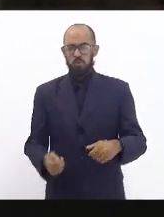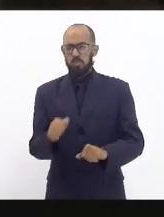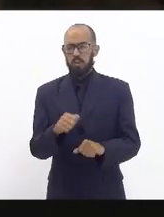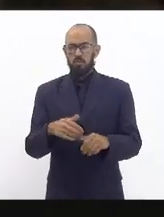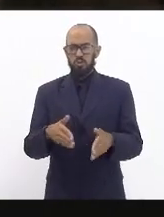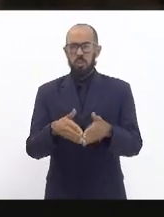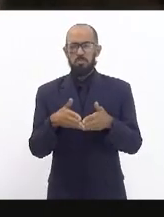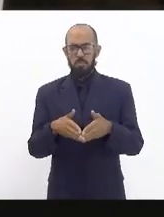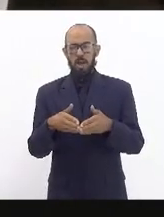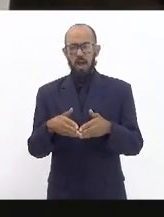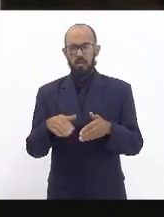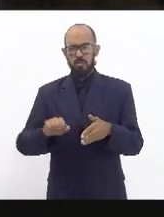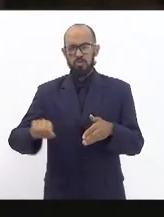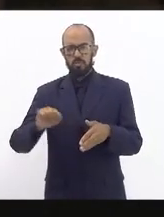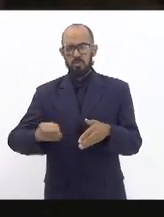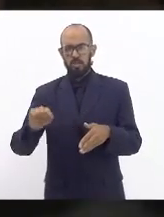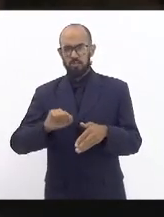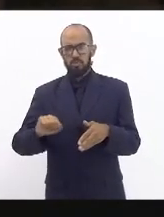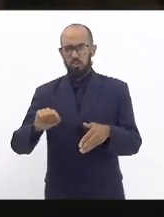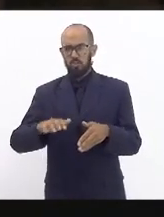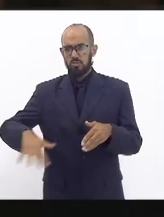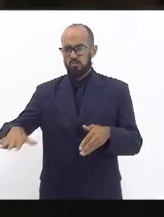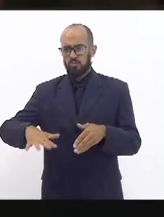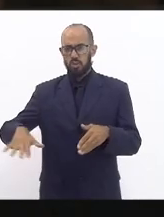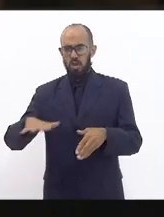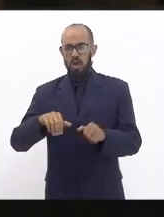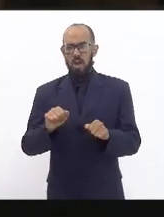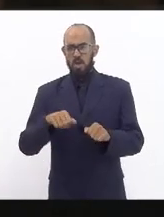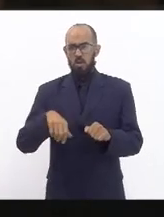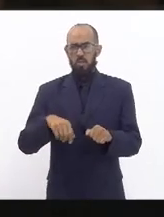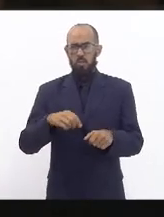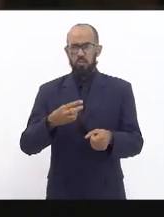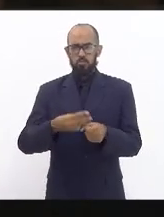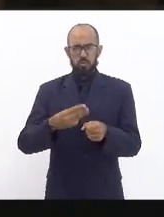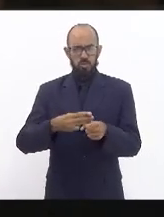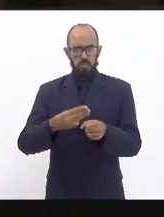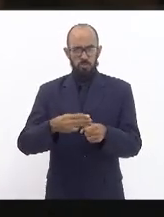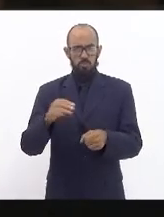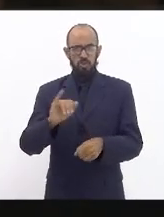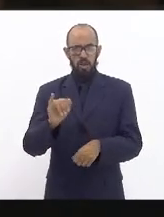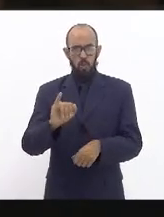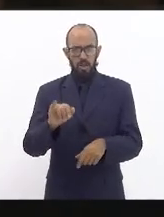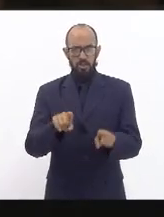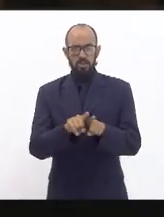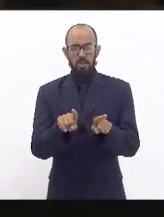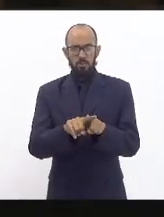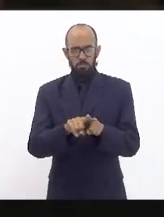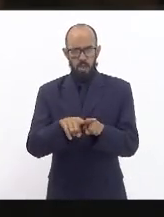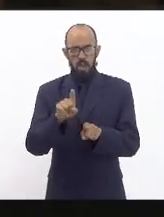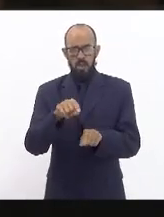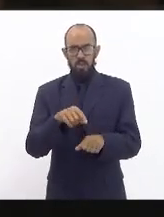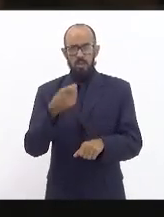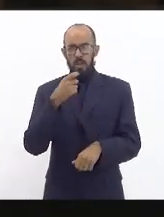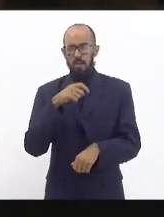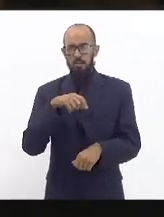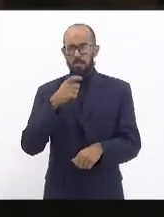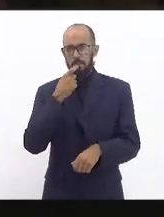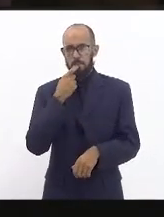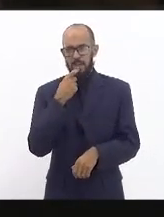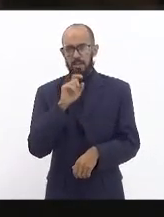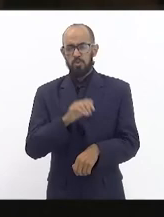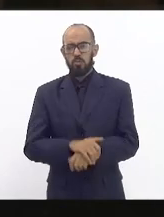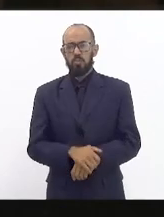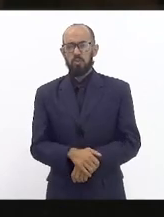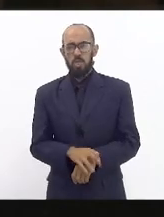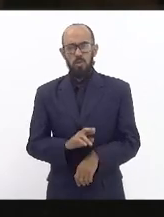associações de moradores do entorno todinha outros municípios ali municípios de Itaguaí que também pega a bacia de Sepitiba não só